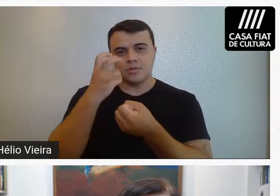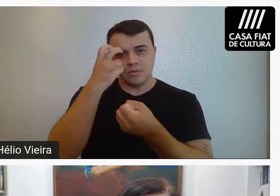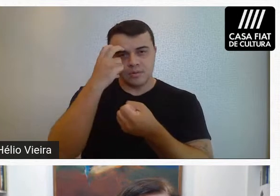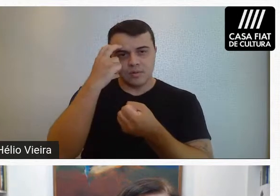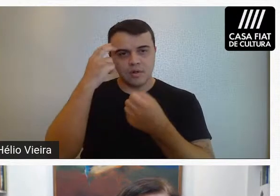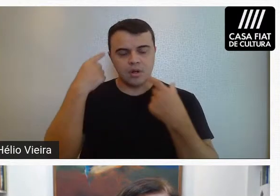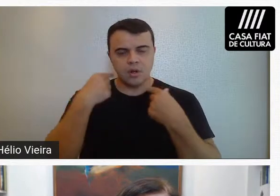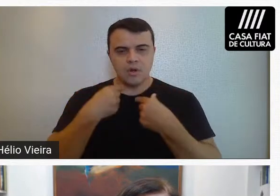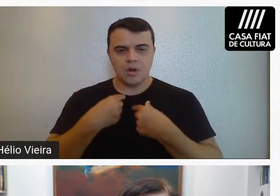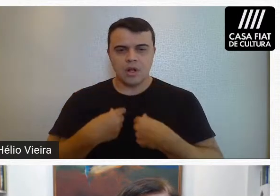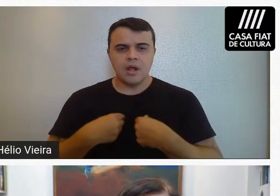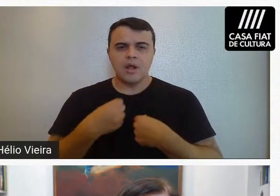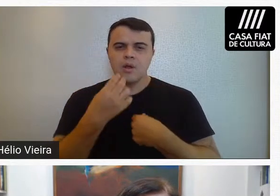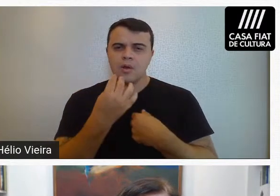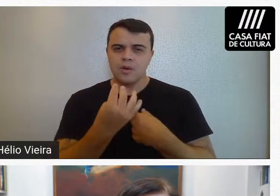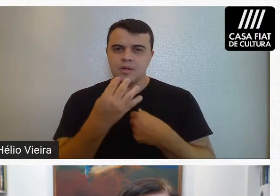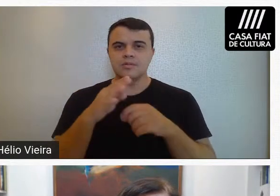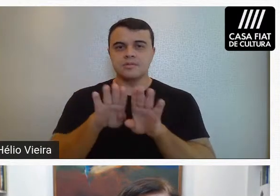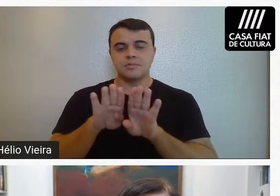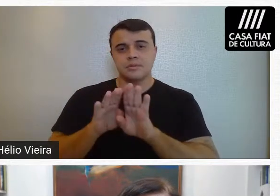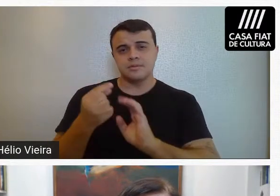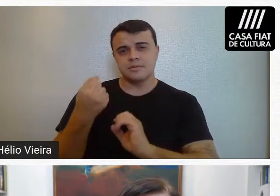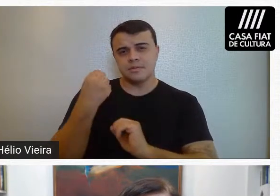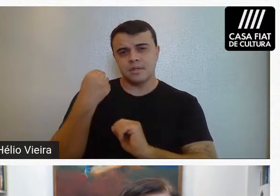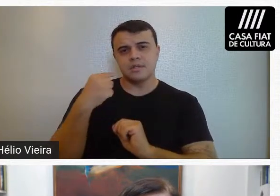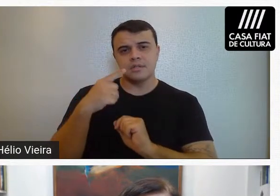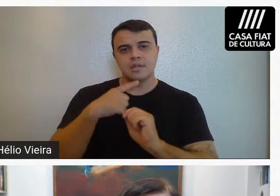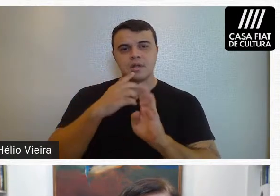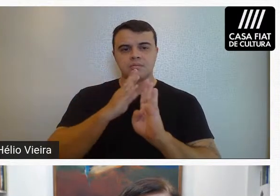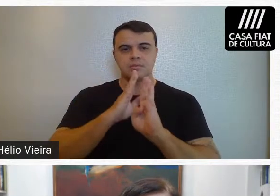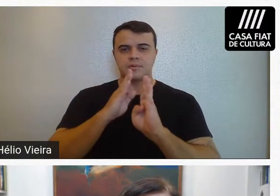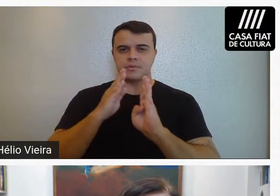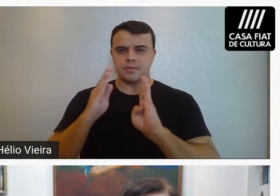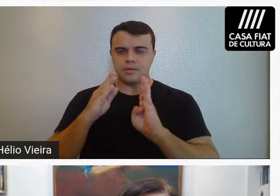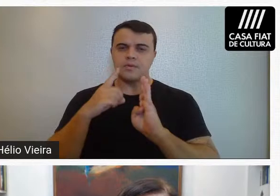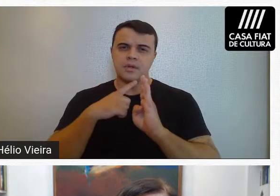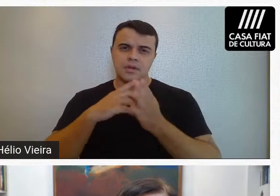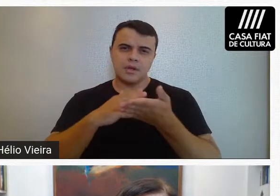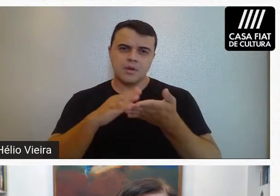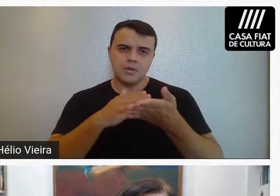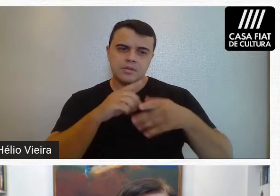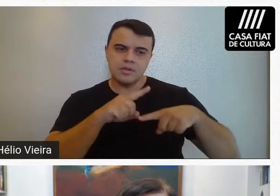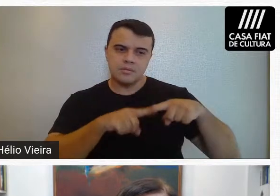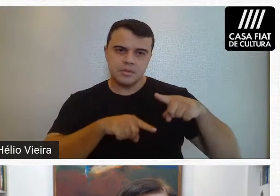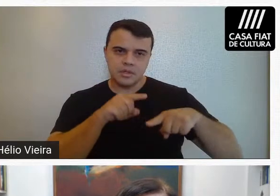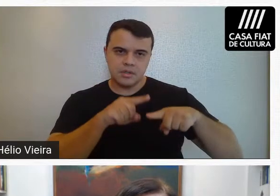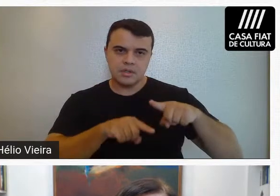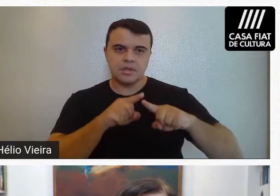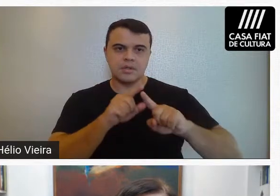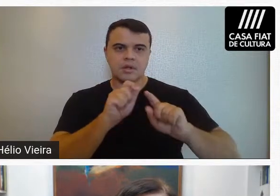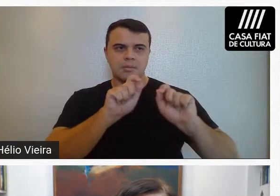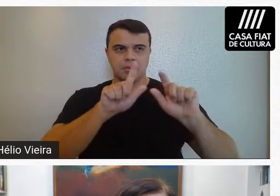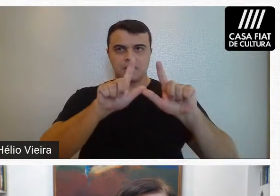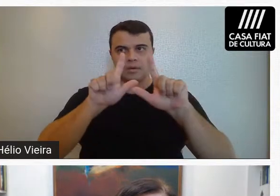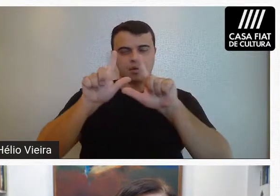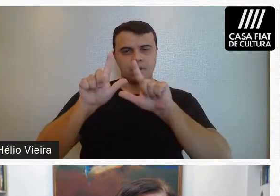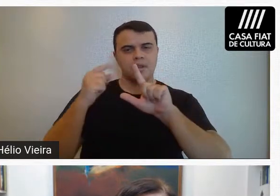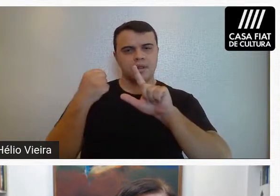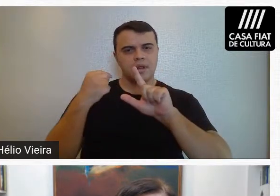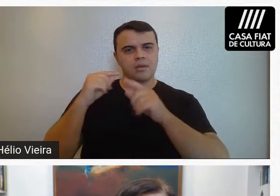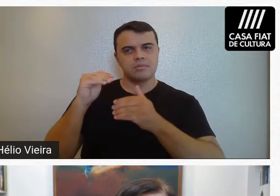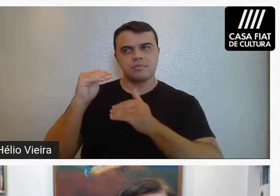um colar colorido. E atrás de mim tem uma estante com alguns livros e alguns objetos pendurados na parede, um pôster,